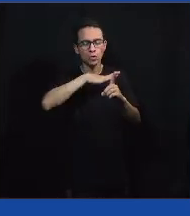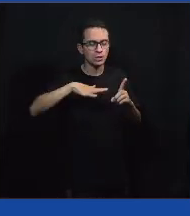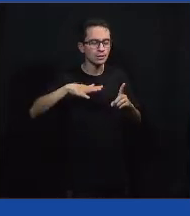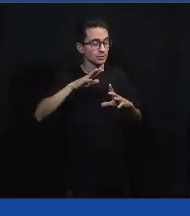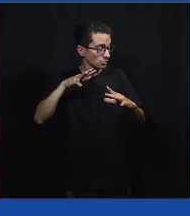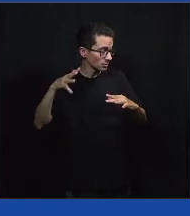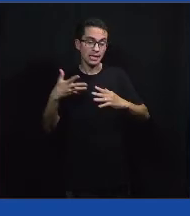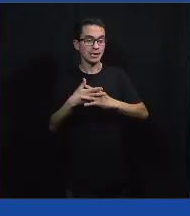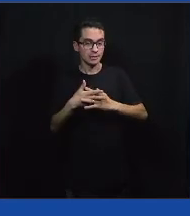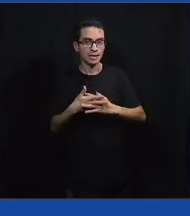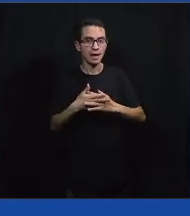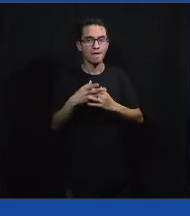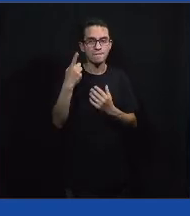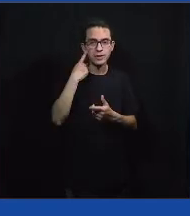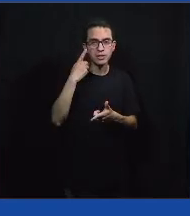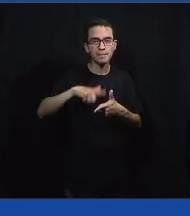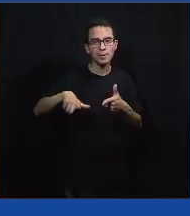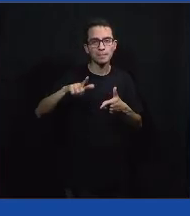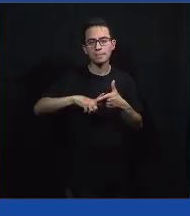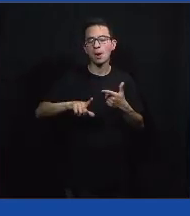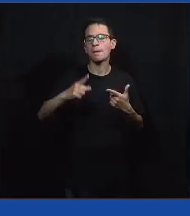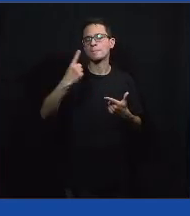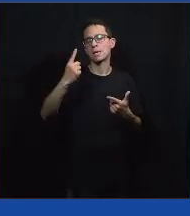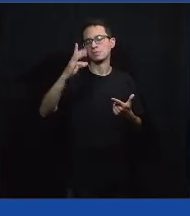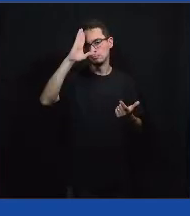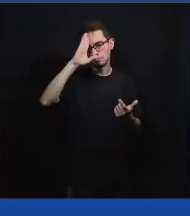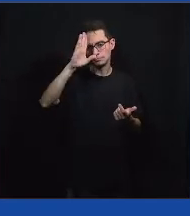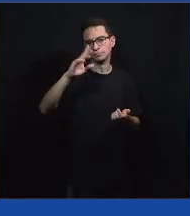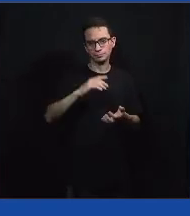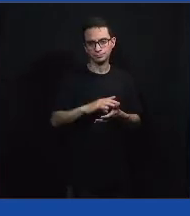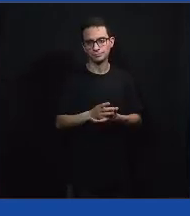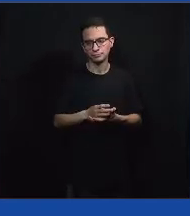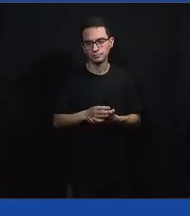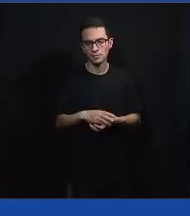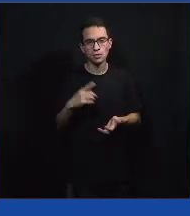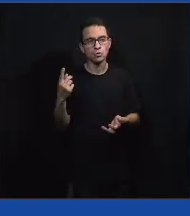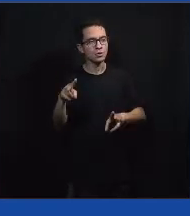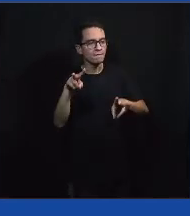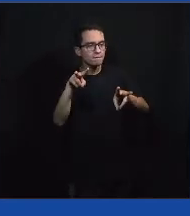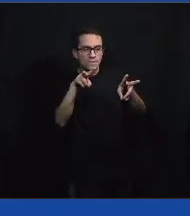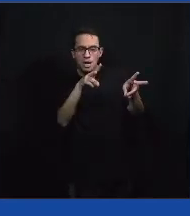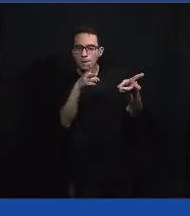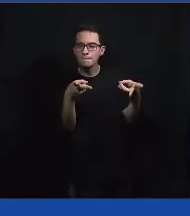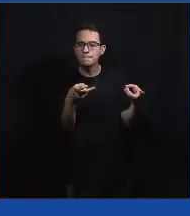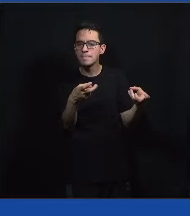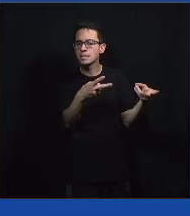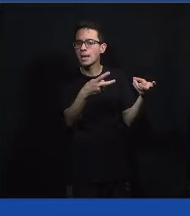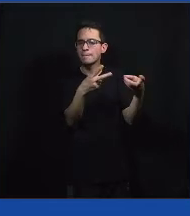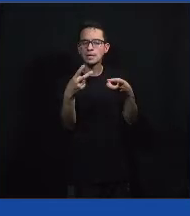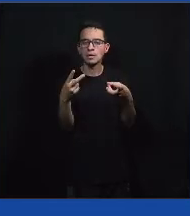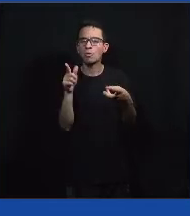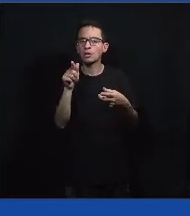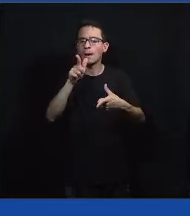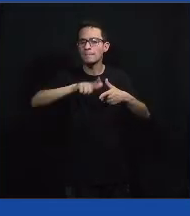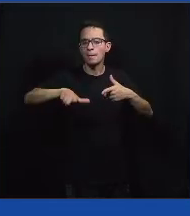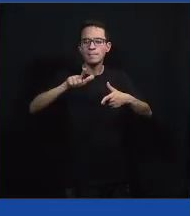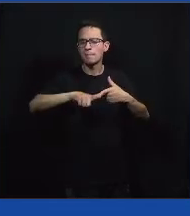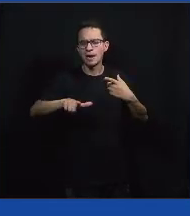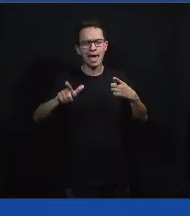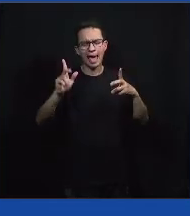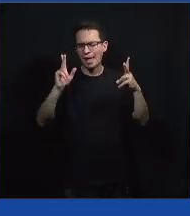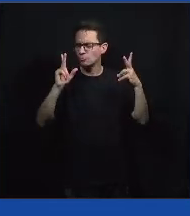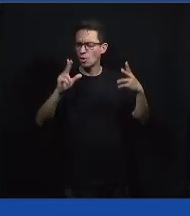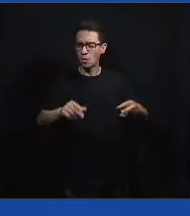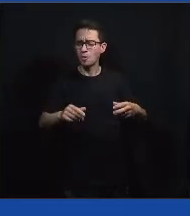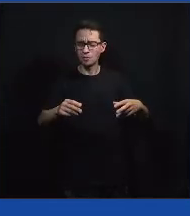problema como prioritário. Então, eu quero ouvir de vocês, quem que a gente está vendo que está, de fato, enxergando esse problema como um problema que tem que